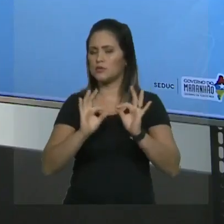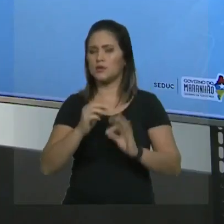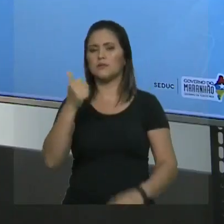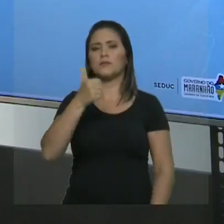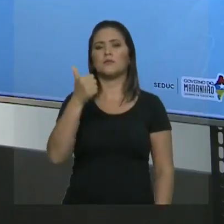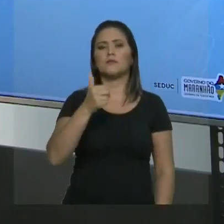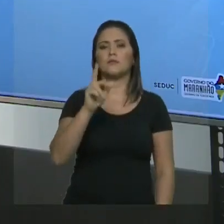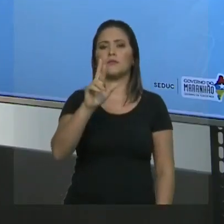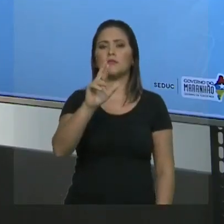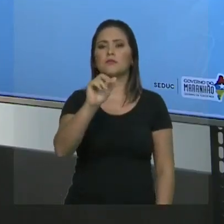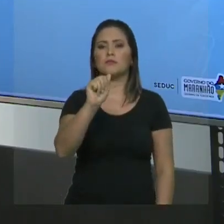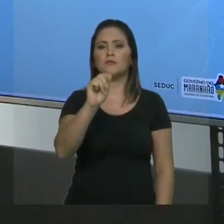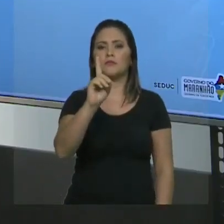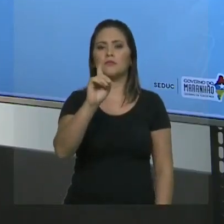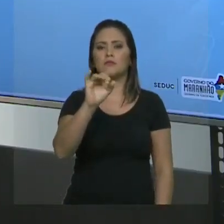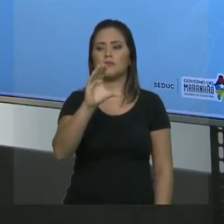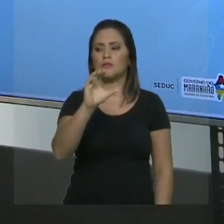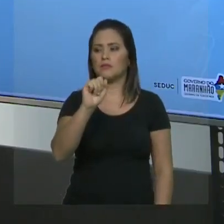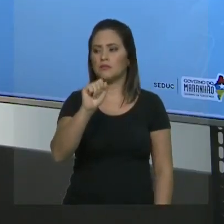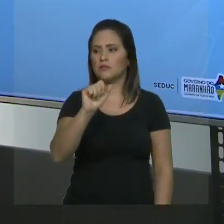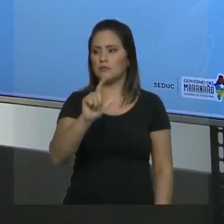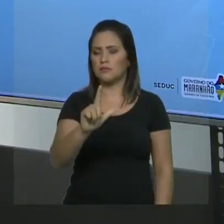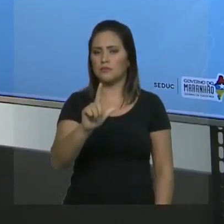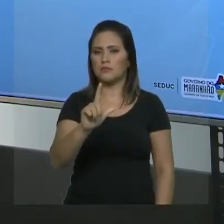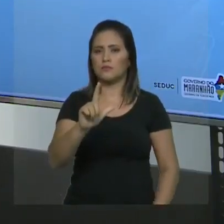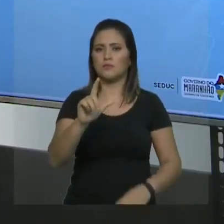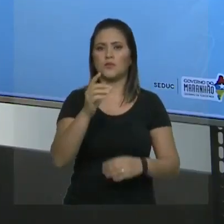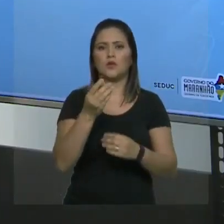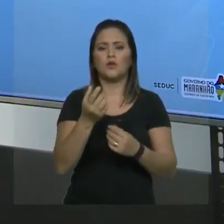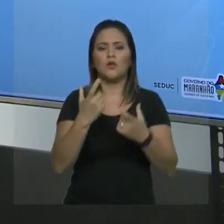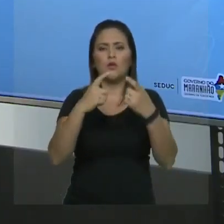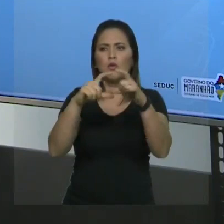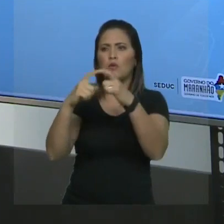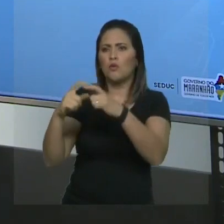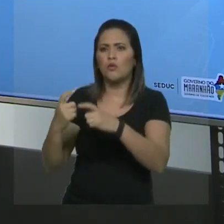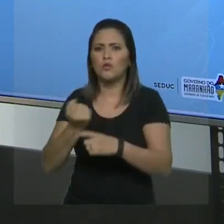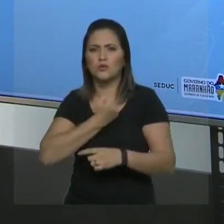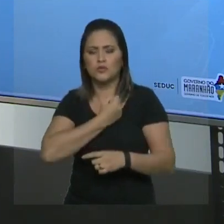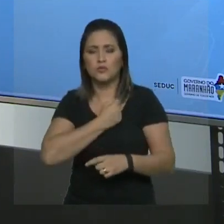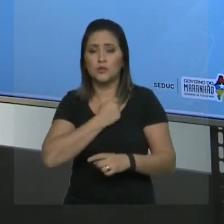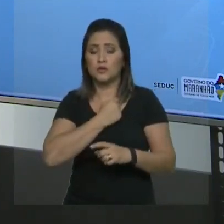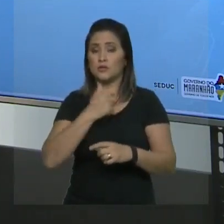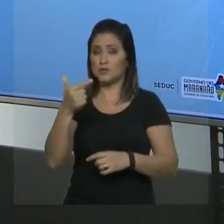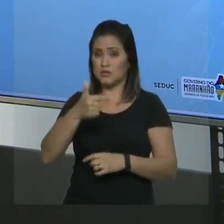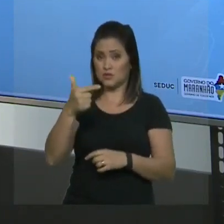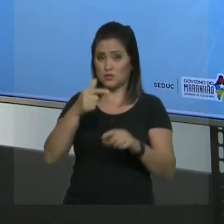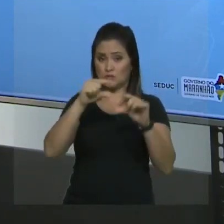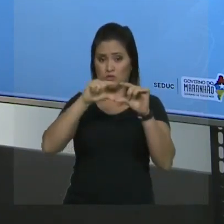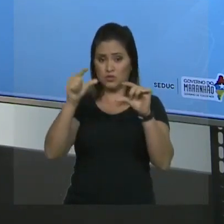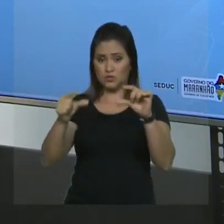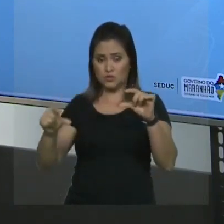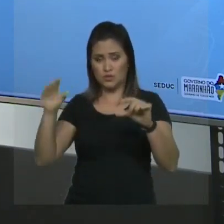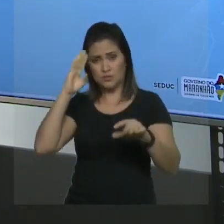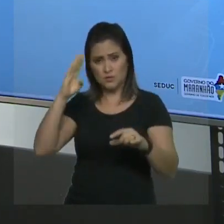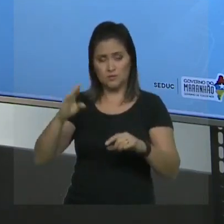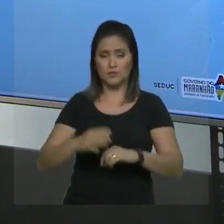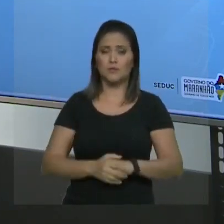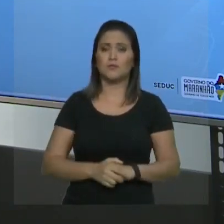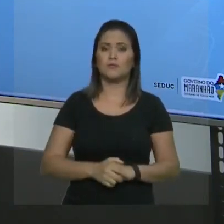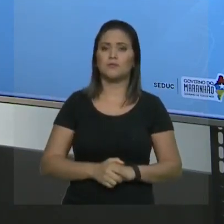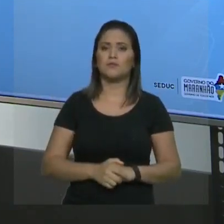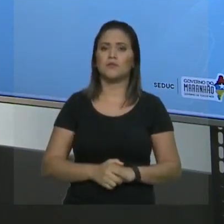e as suas posições. Depois a cadeia principal. Perceba que nós temos três radicais iguais. Em vez de eu colocar